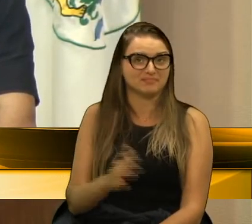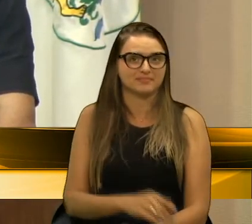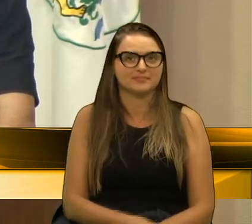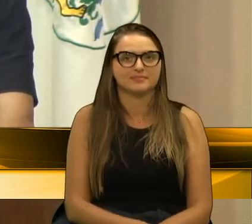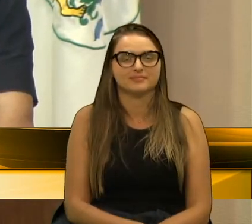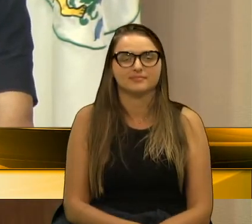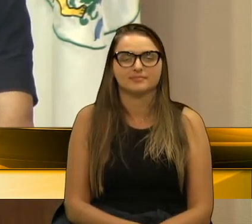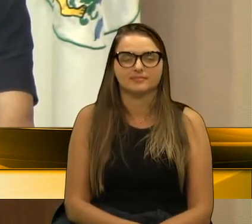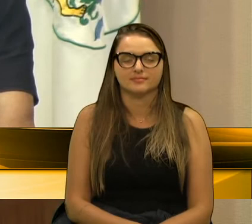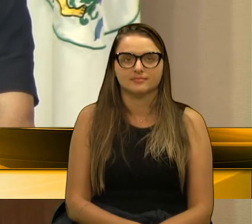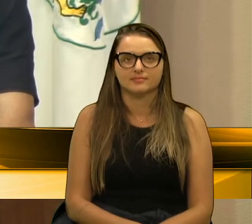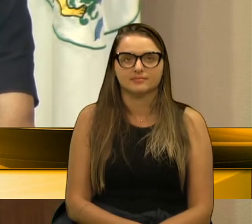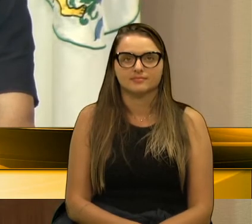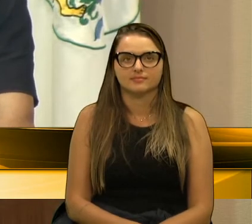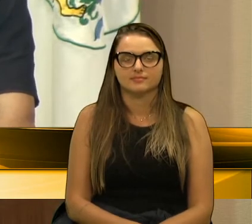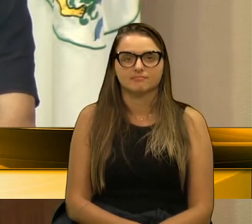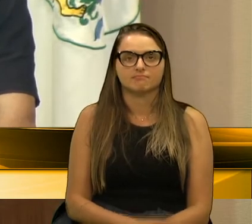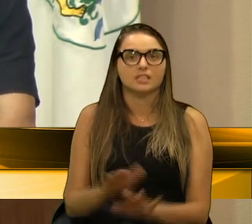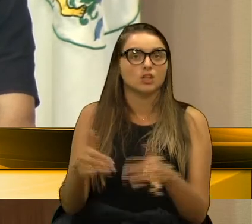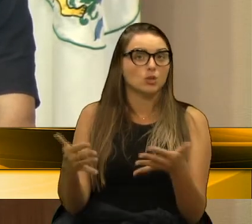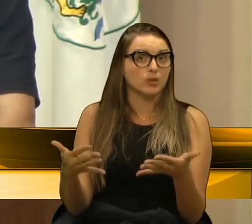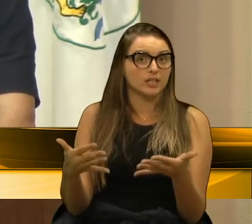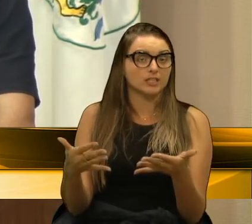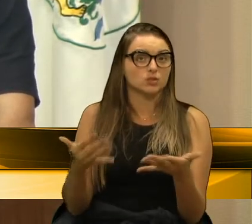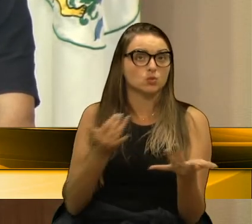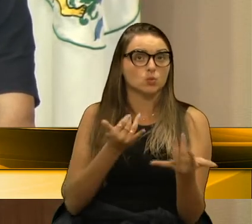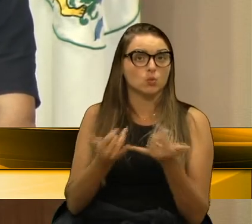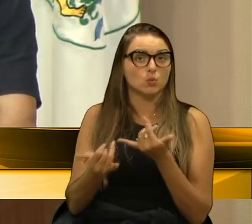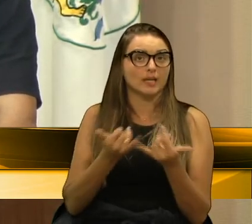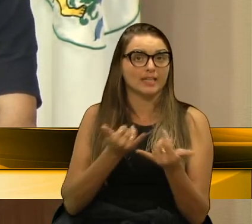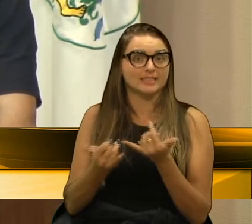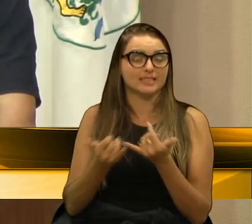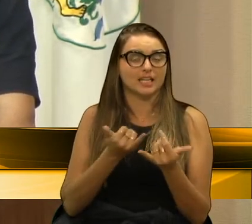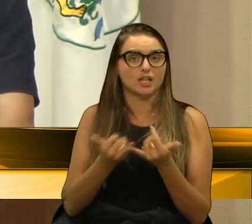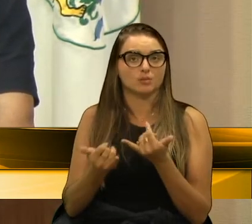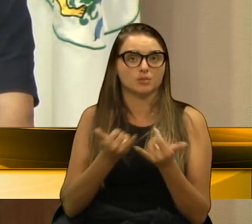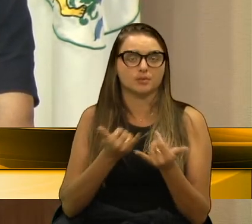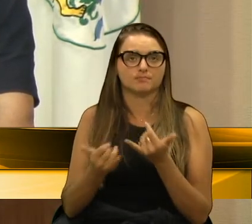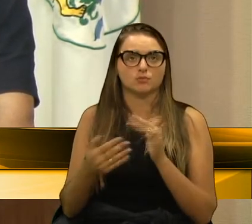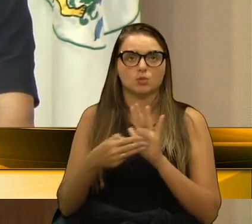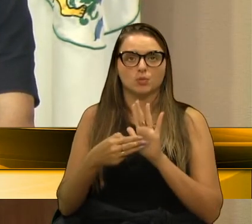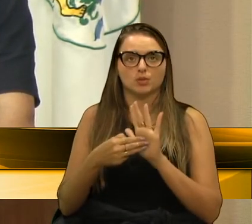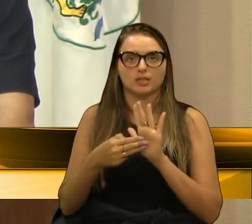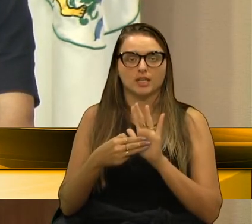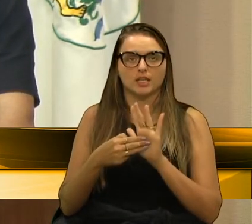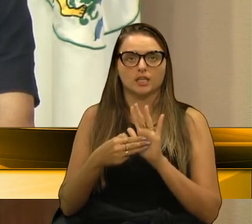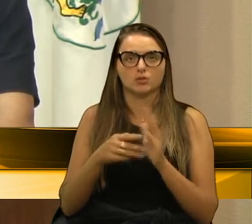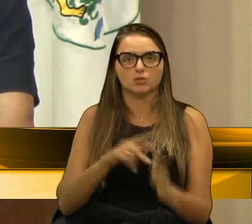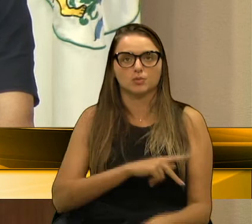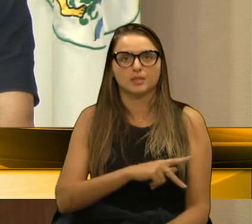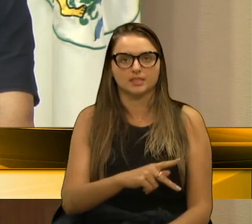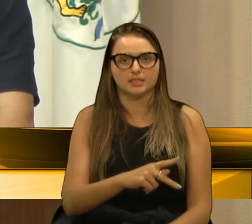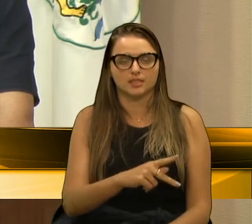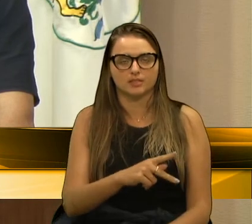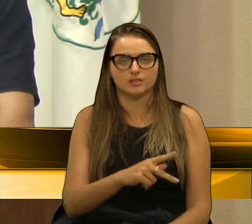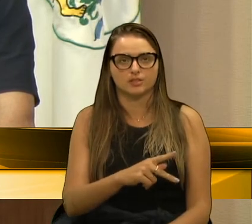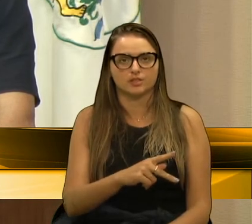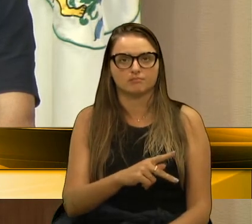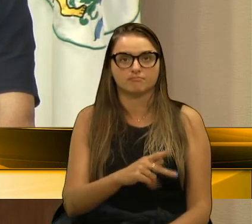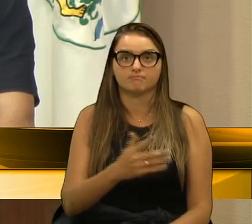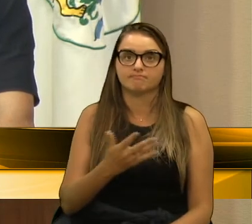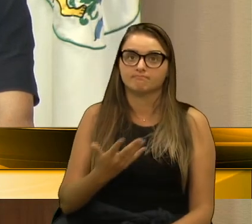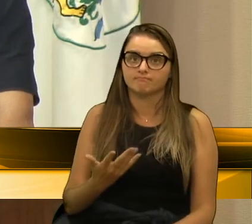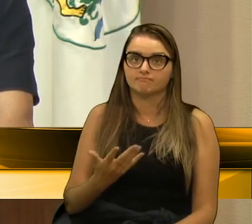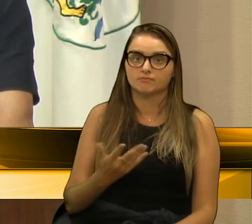Quanto a exemplo, quanto a exemplo de presidente, talvez o